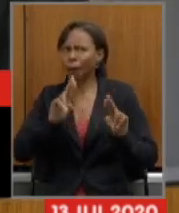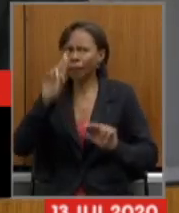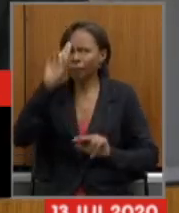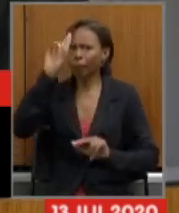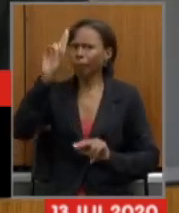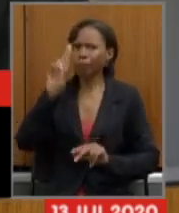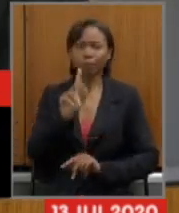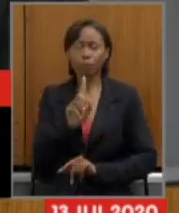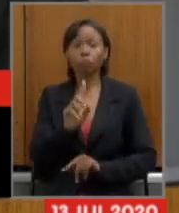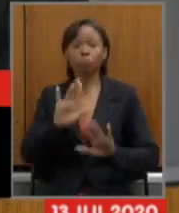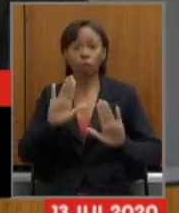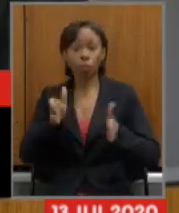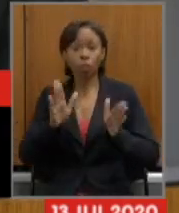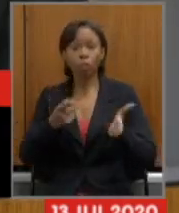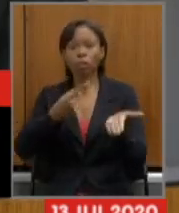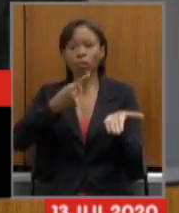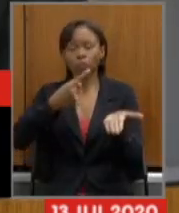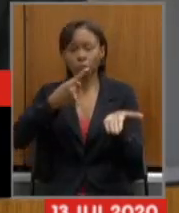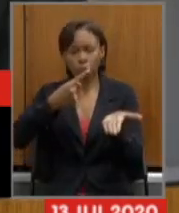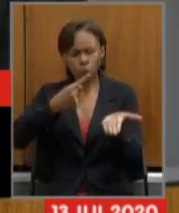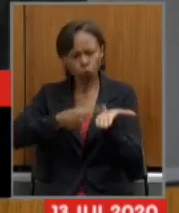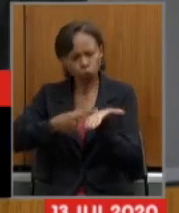foi discutido com o sindicato do Ipseng